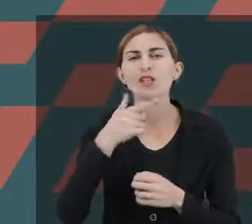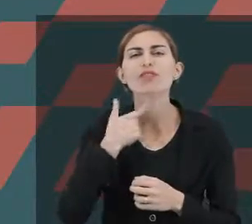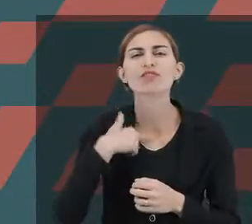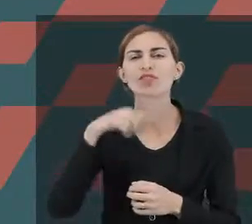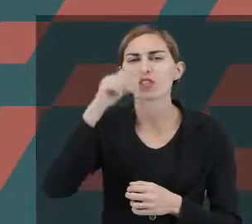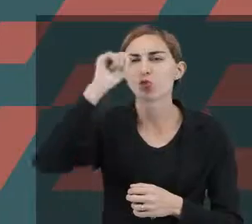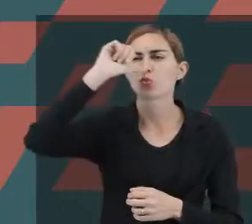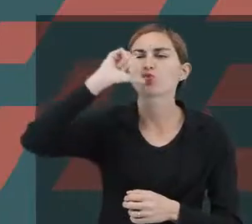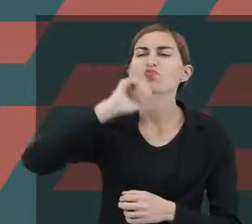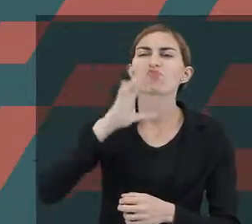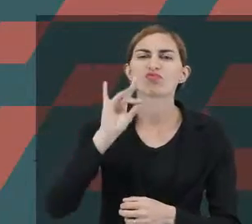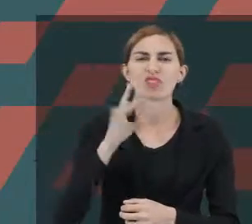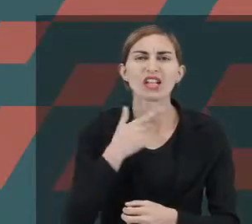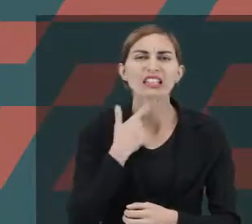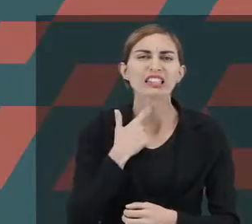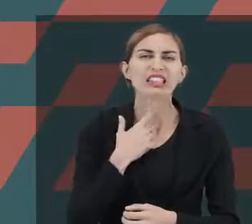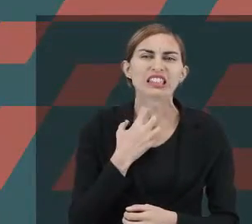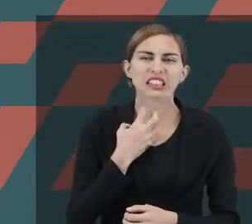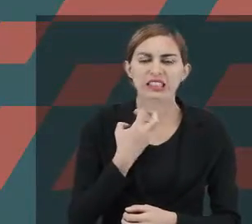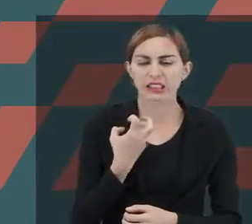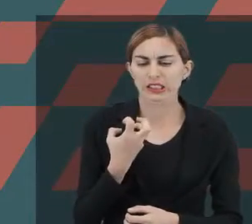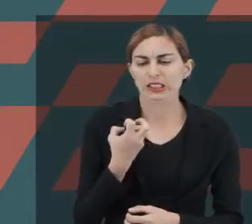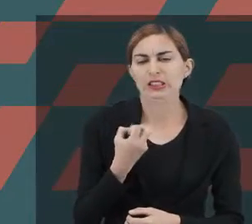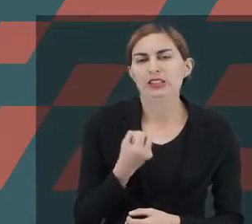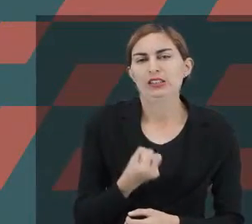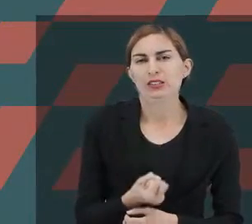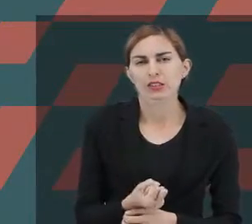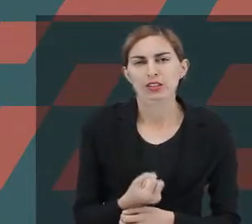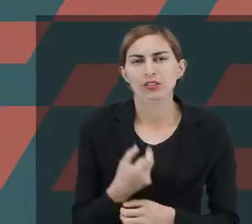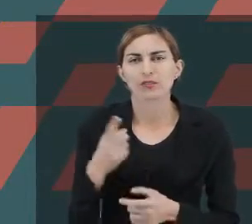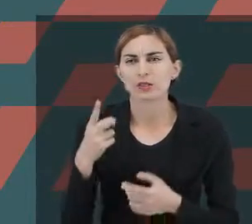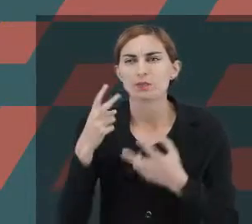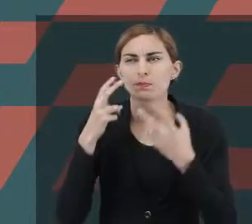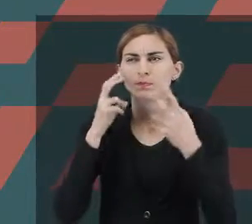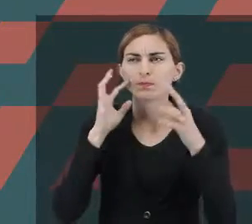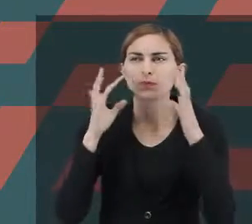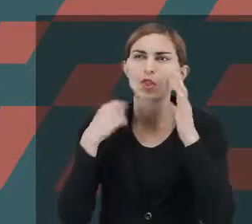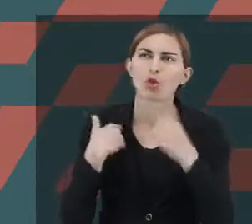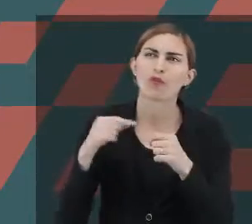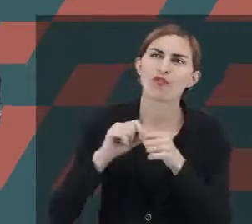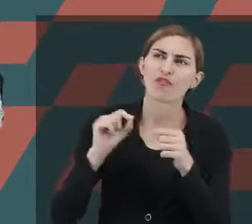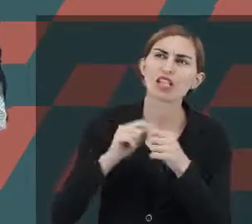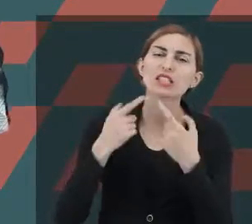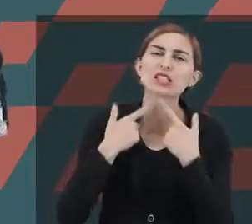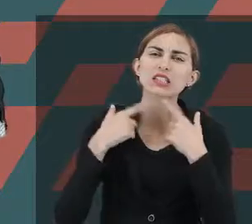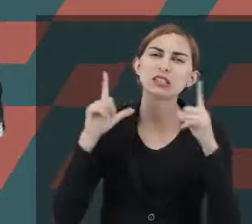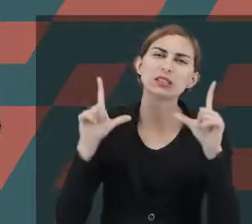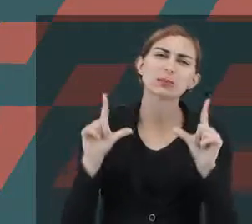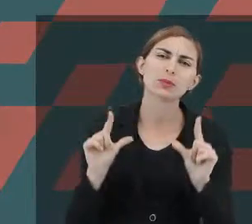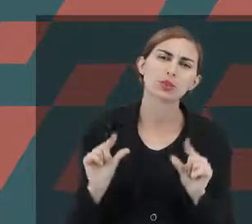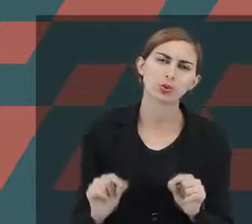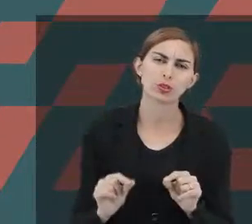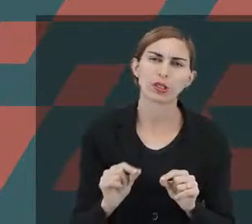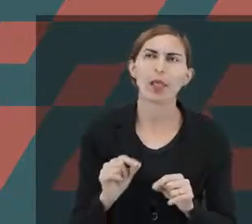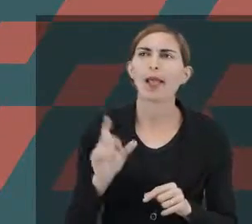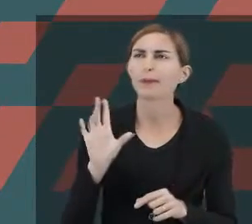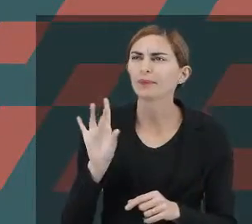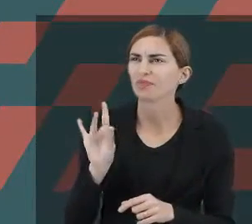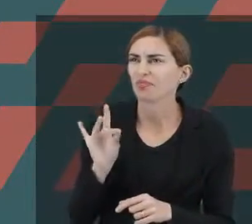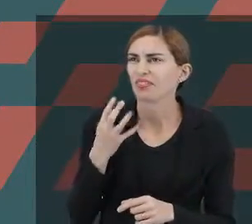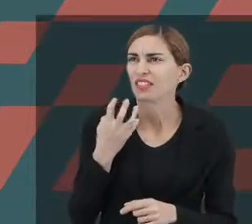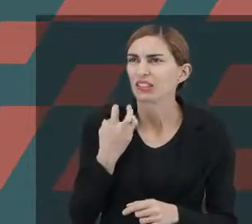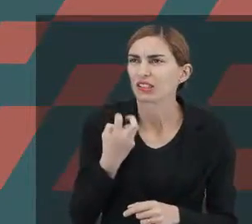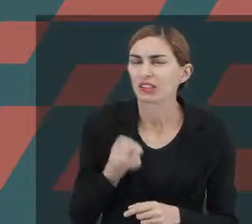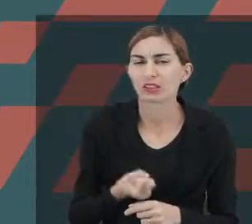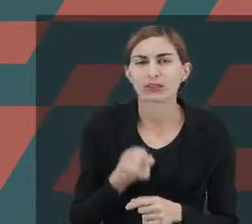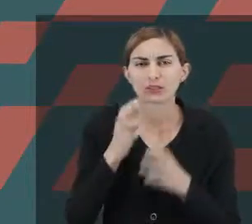Você está com sede. Você começa a sentir uma garganta seca. Aí você começa a ter percepção. O que é que eu posso fazer para aliviar essa minha garganta que está